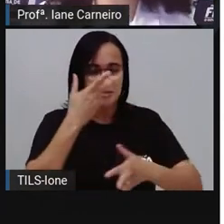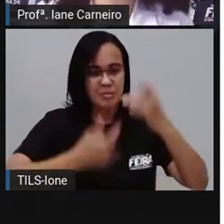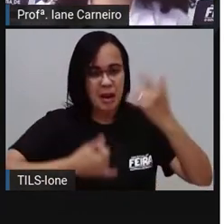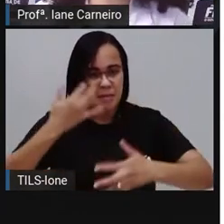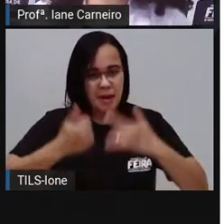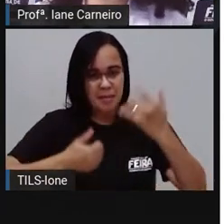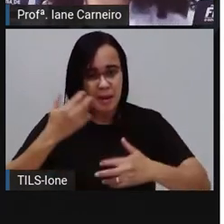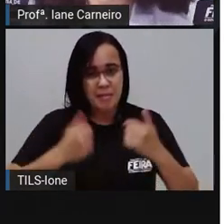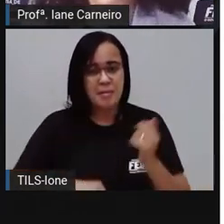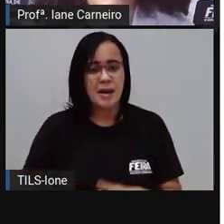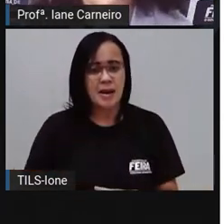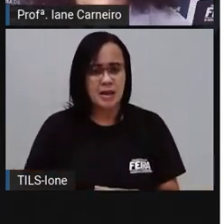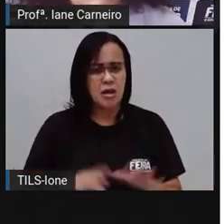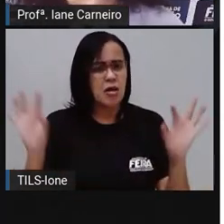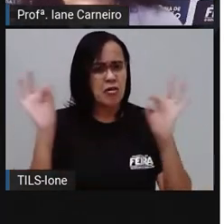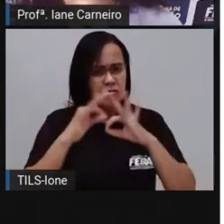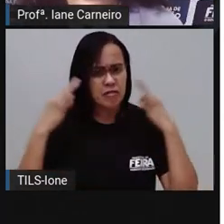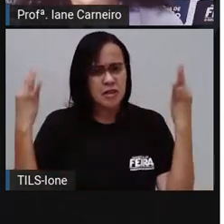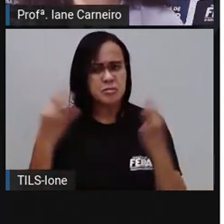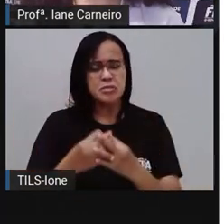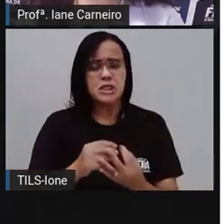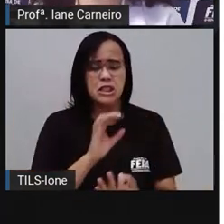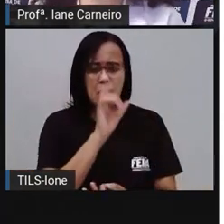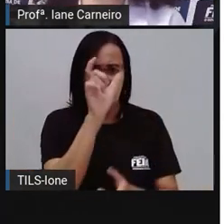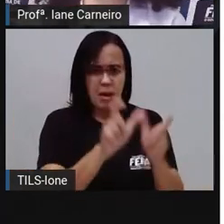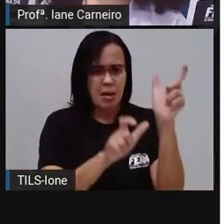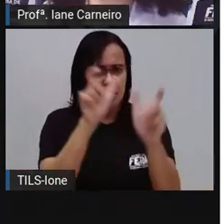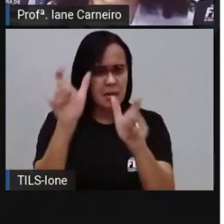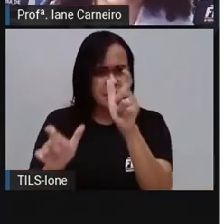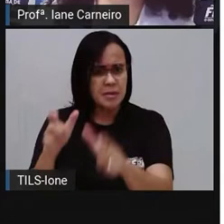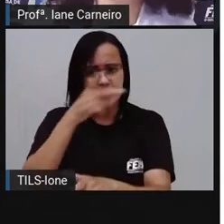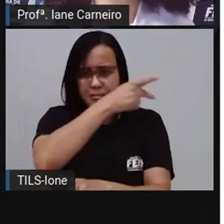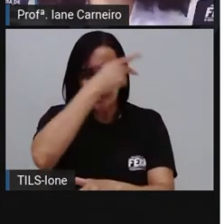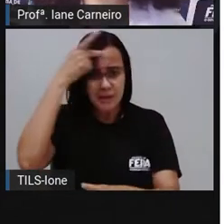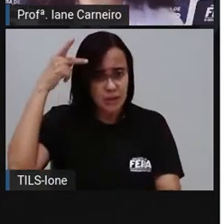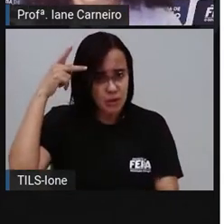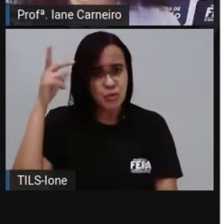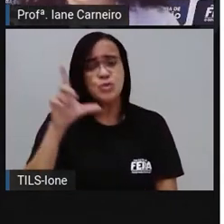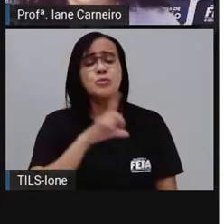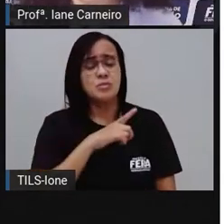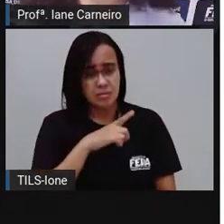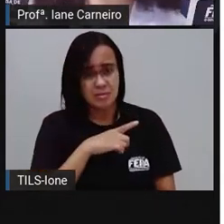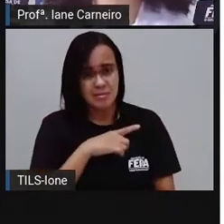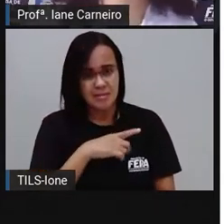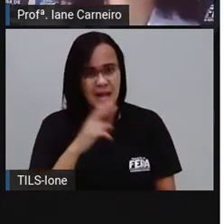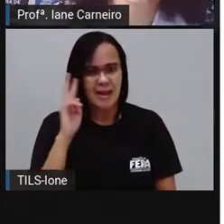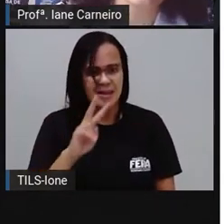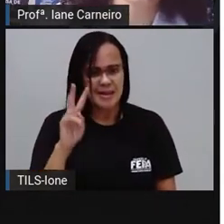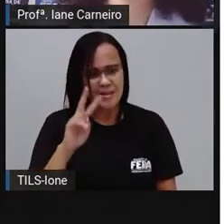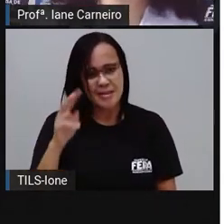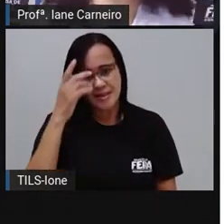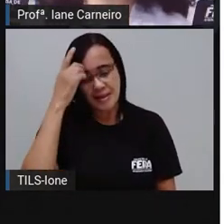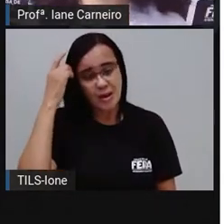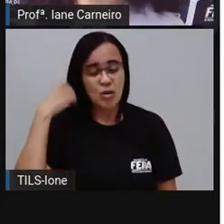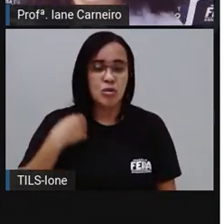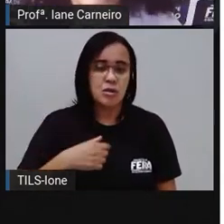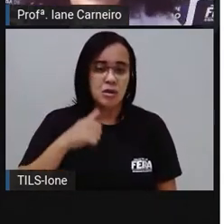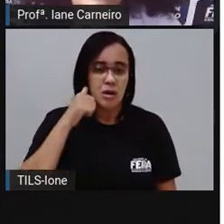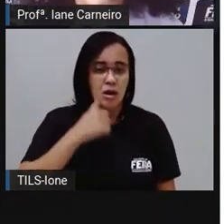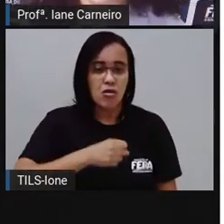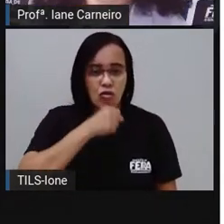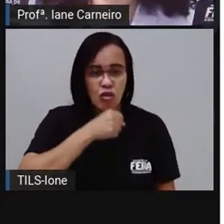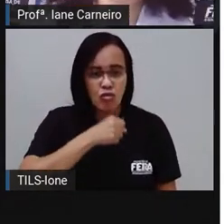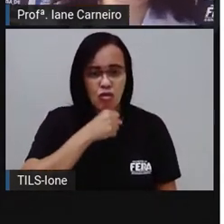aparecem alguns membros da família de Ângelo, né? Nós vimos que apareceu ali avó, bisavô, né? Os